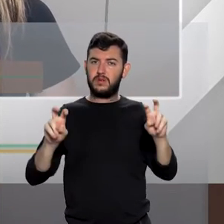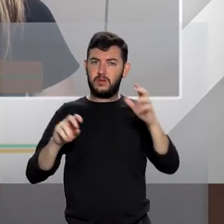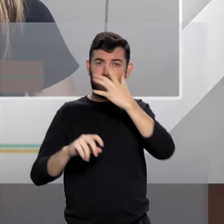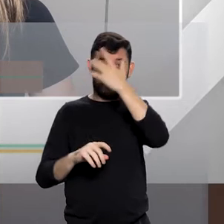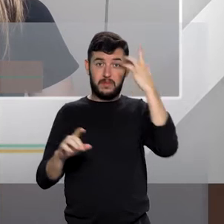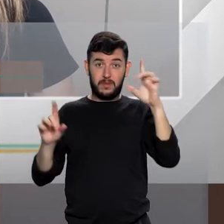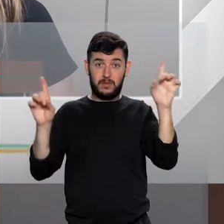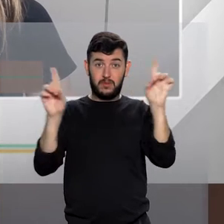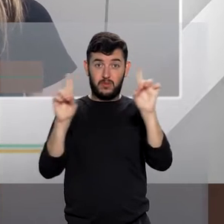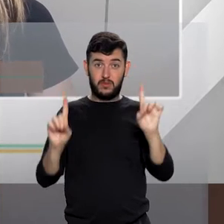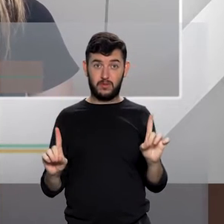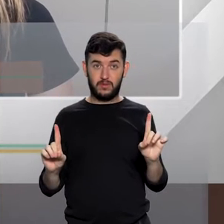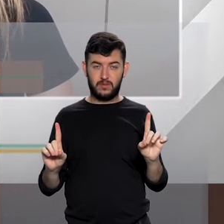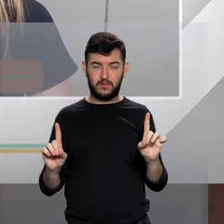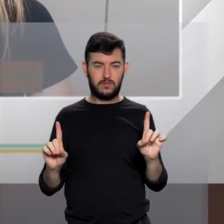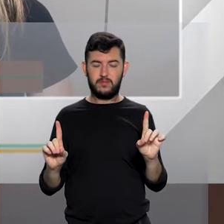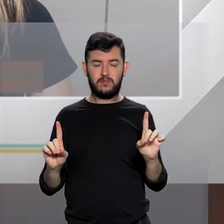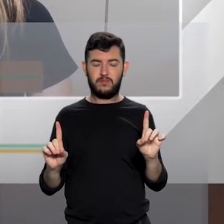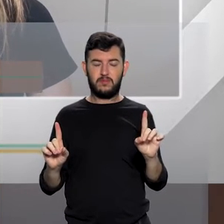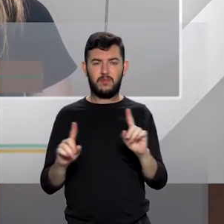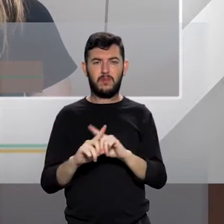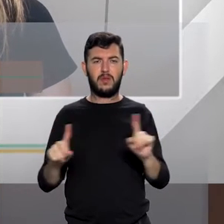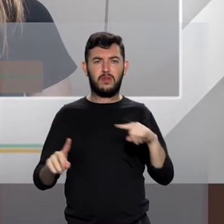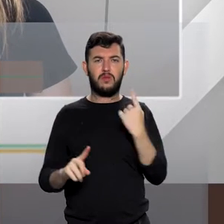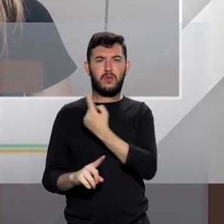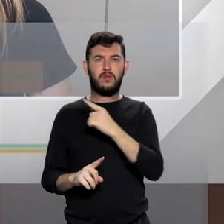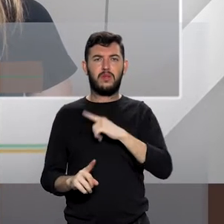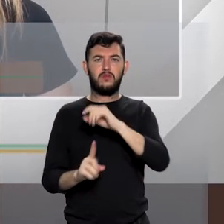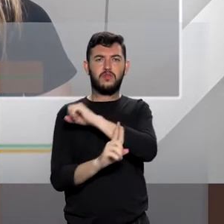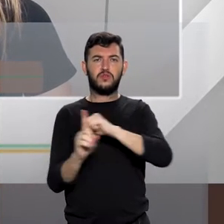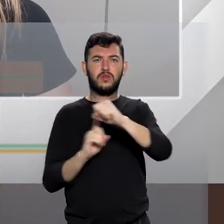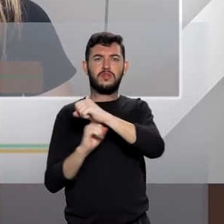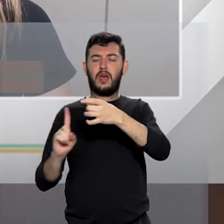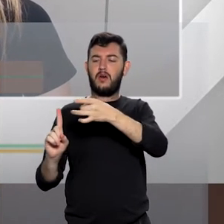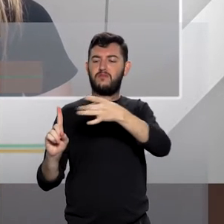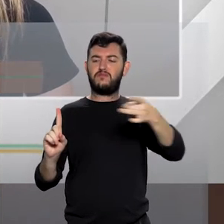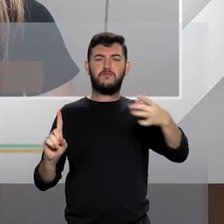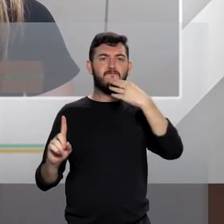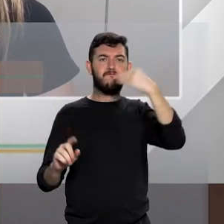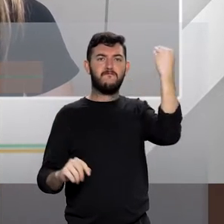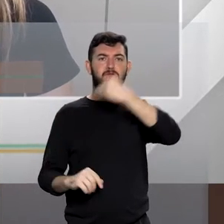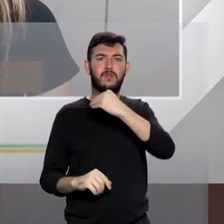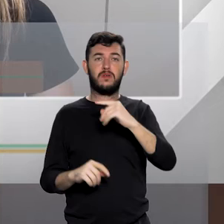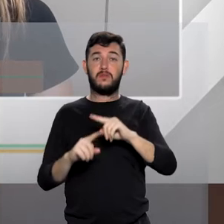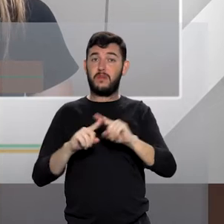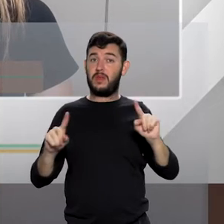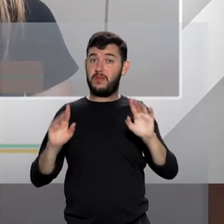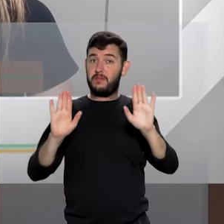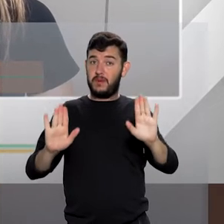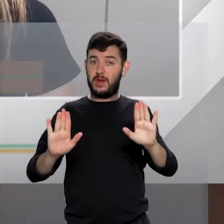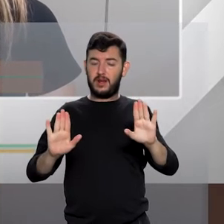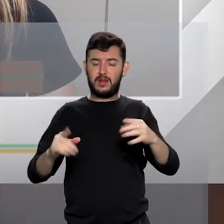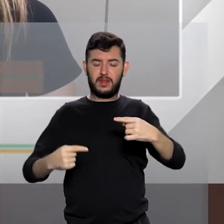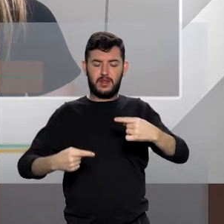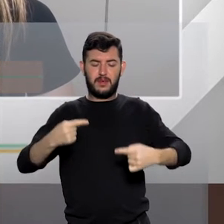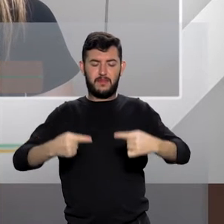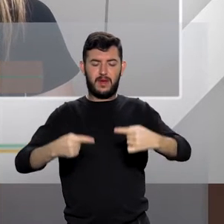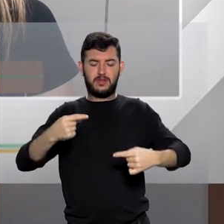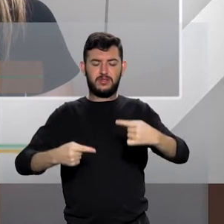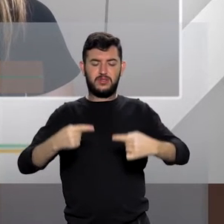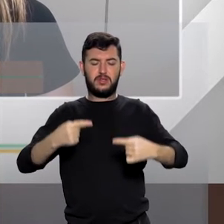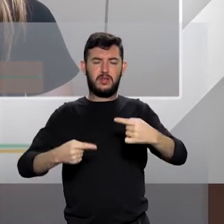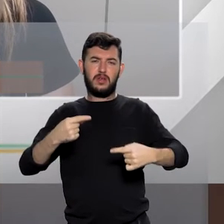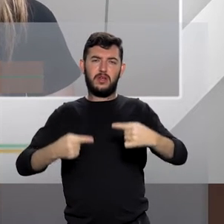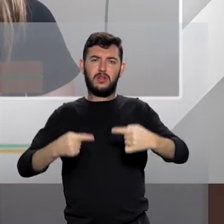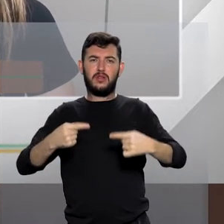deficiência. Nós temos vulnerabilidades sociais. Há uma temática que é muito debatida dentro do